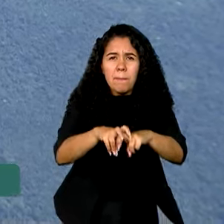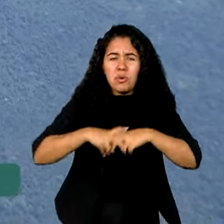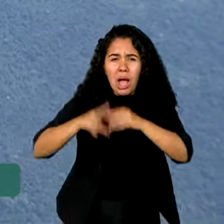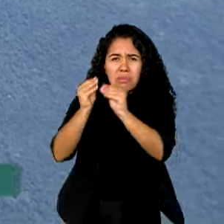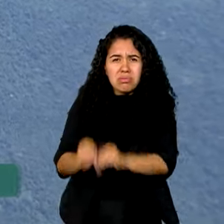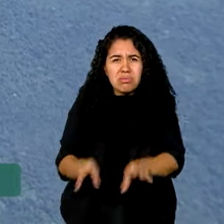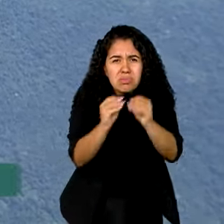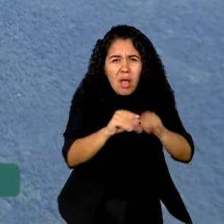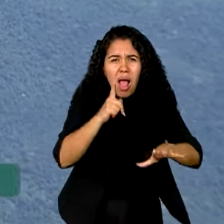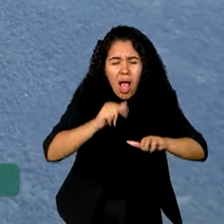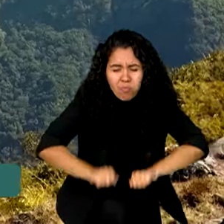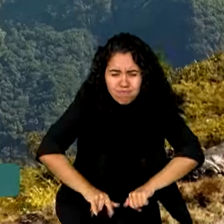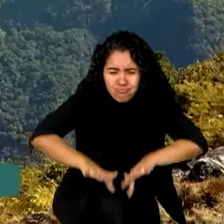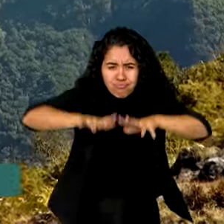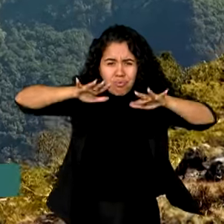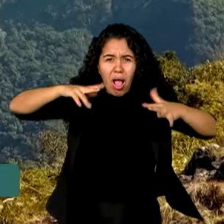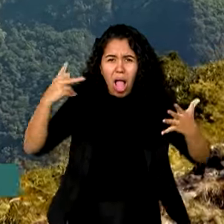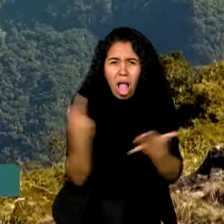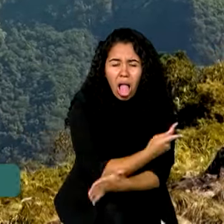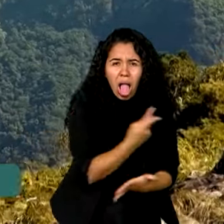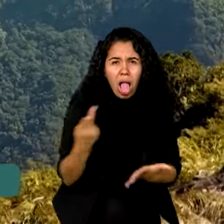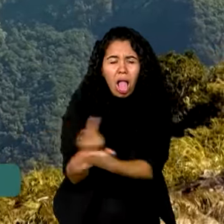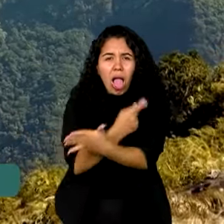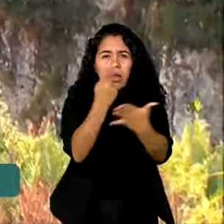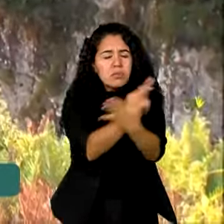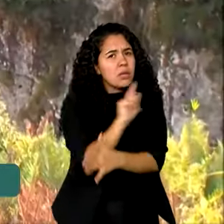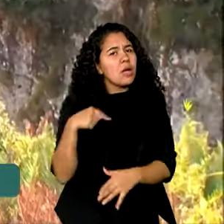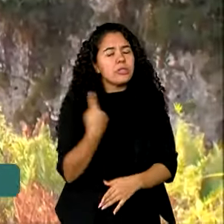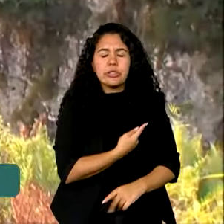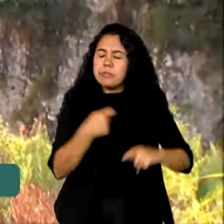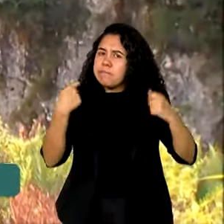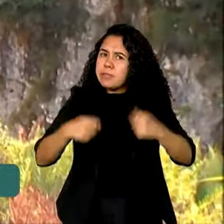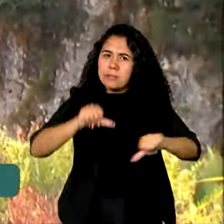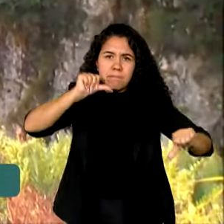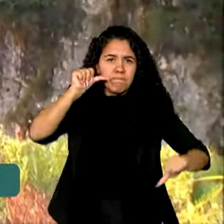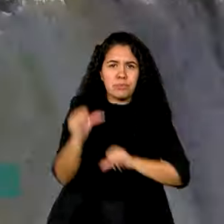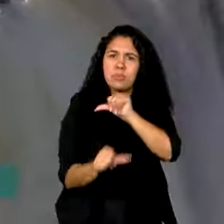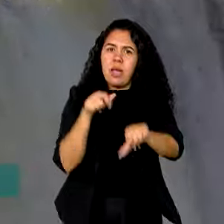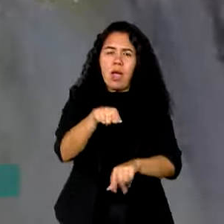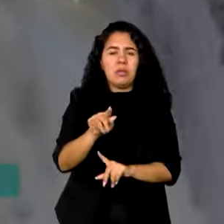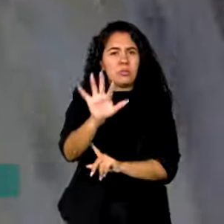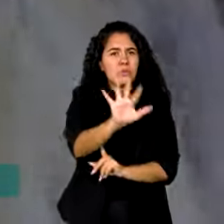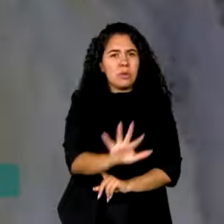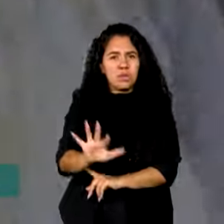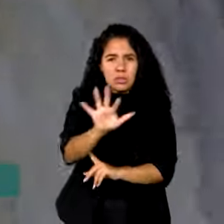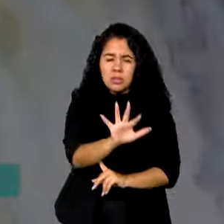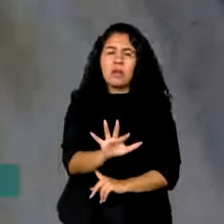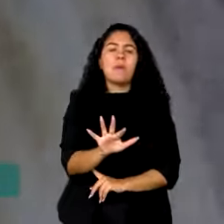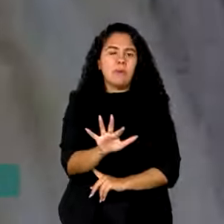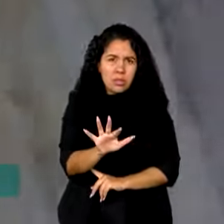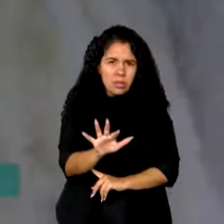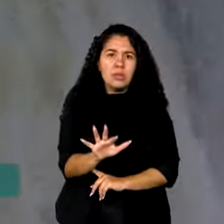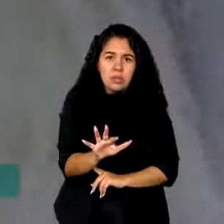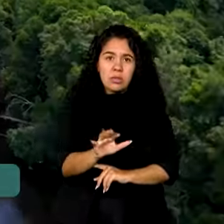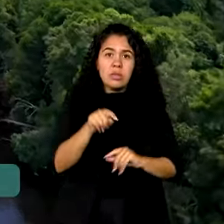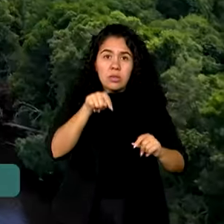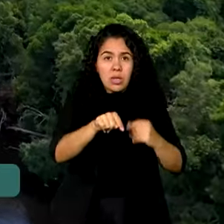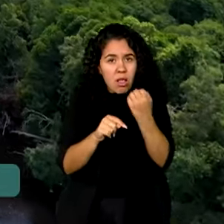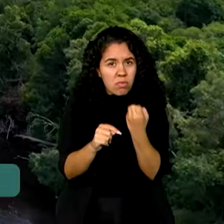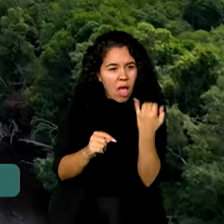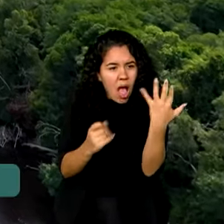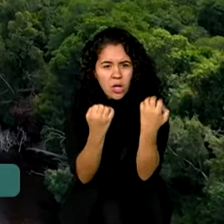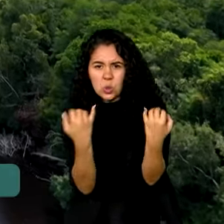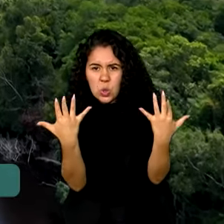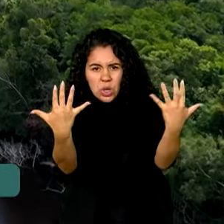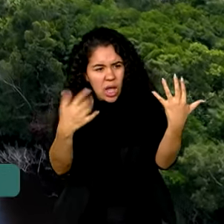acontecendo, nós temos que fazer uma inversão dessa lógica. de transformar natureza em dinheiro e